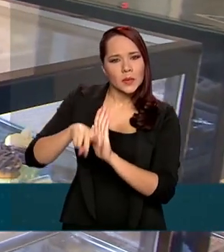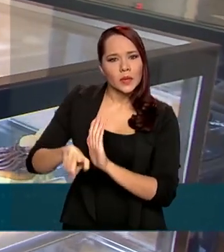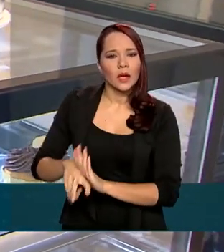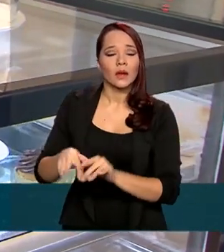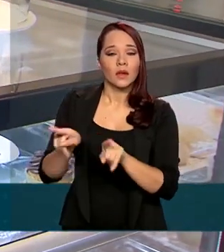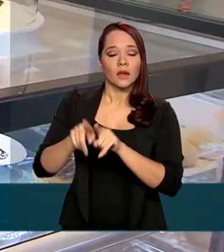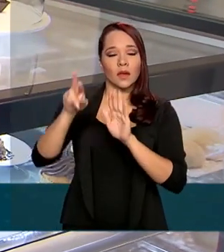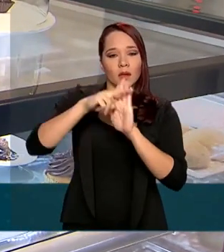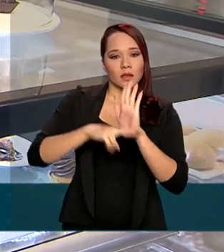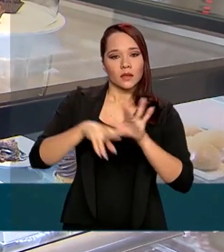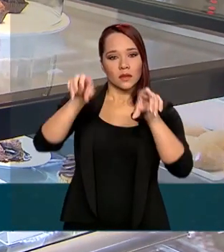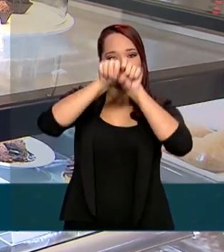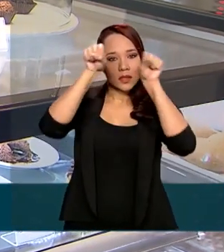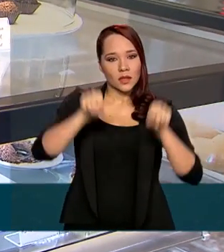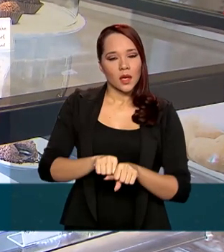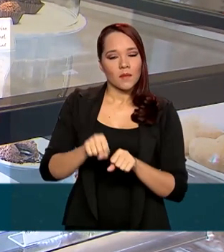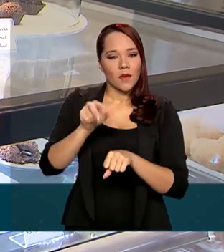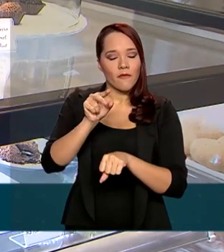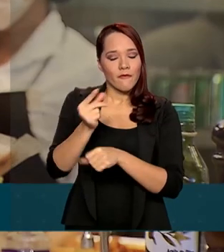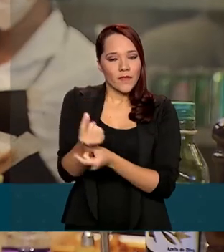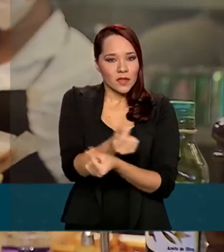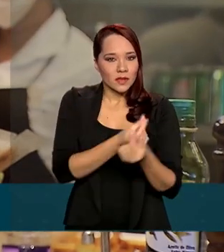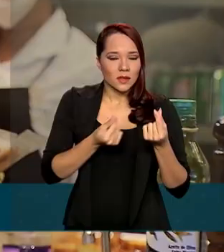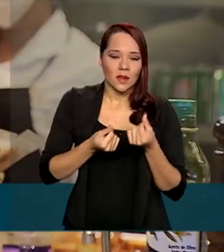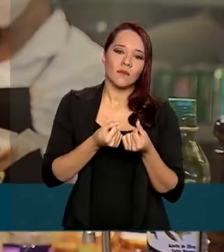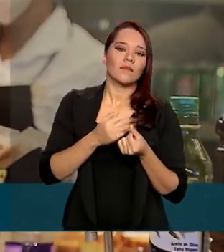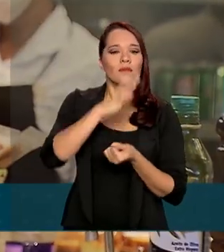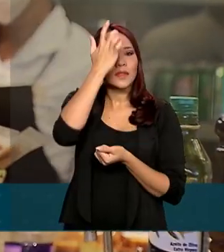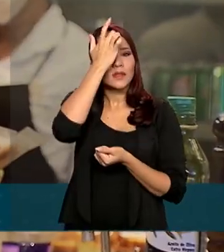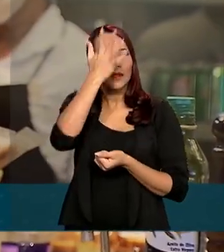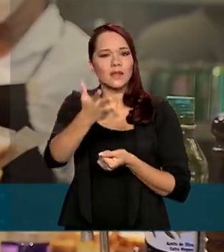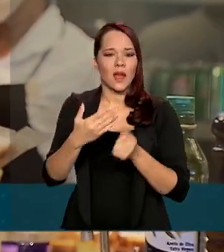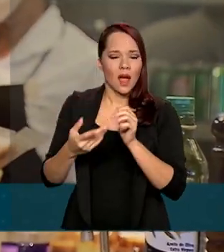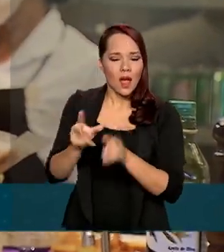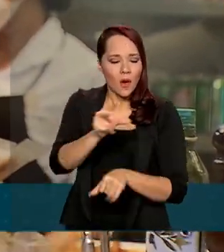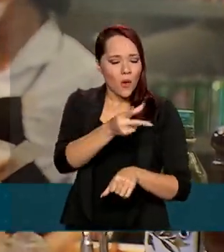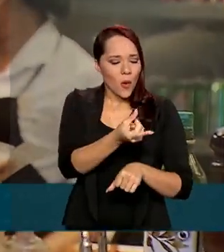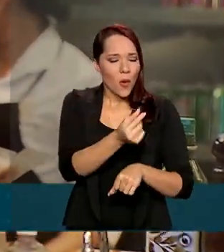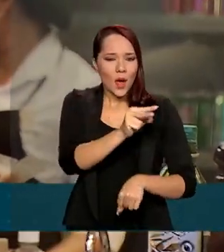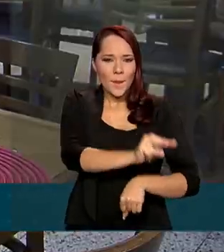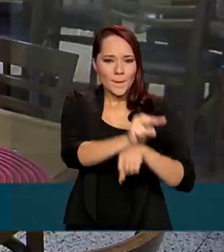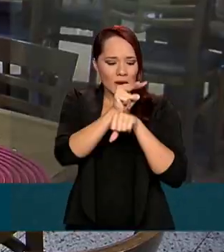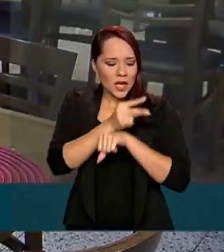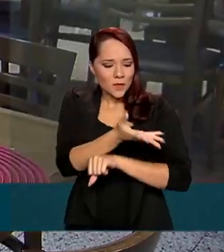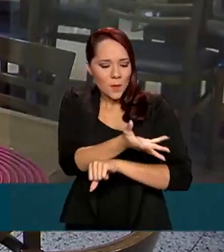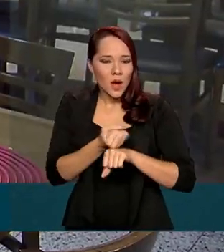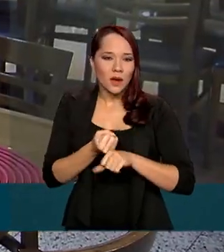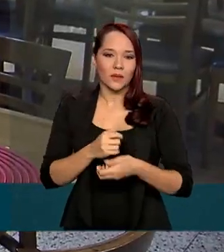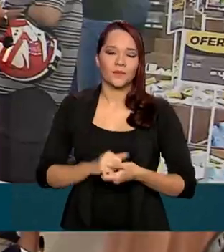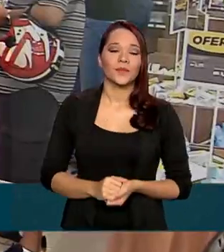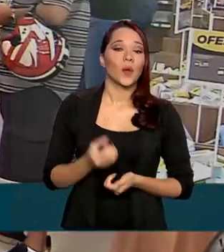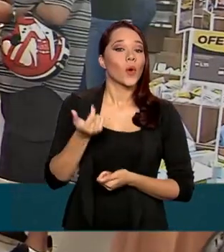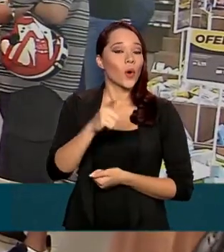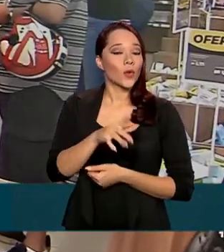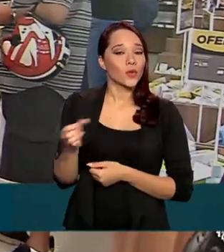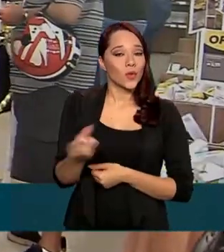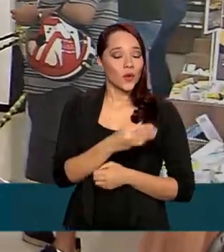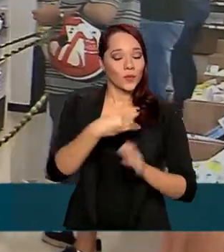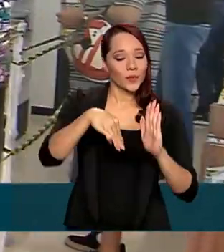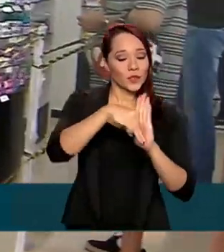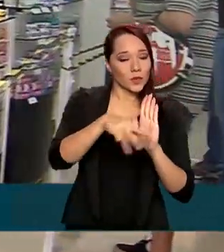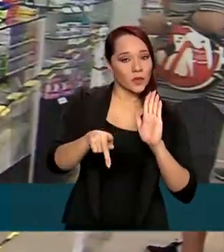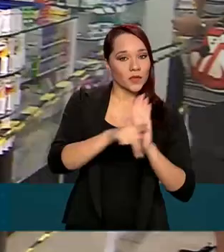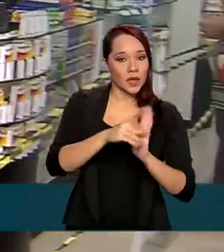do sistema financeiro para facilitar o dinheiro, o acesso ao dinheiro. Uma outra novidade trazida pela medida provisória